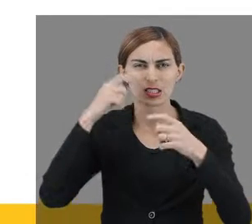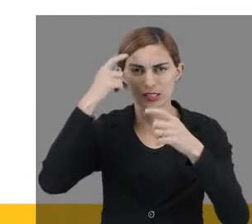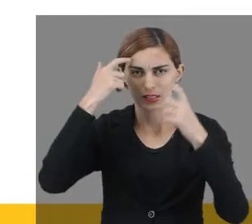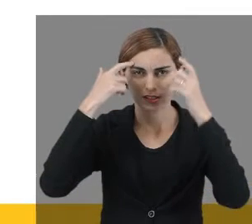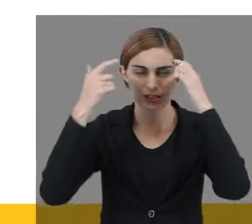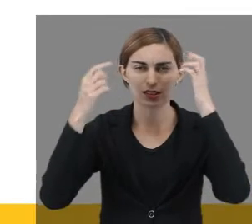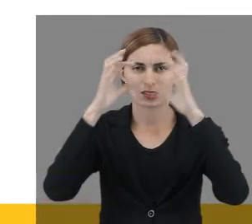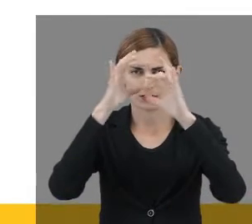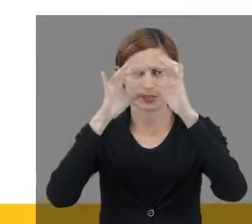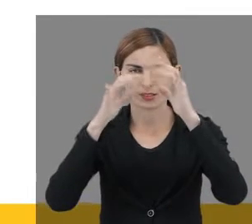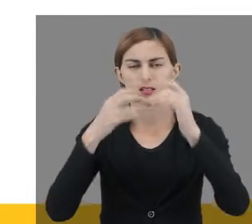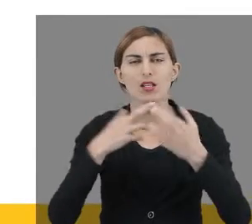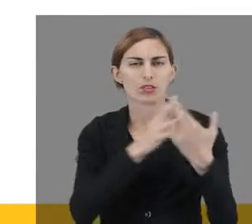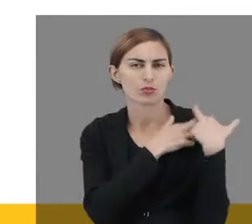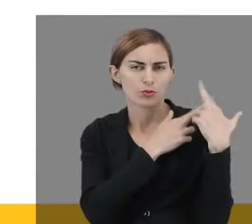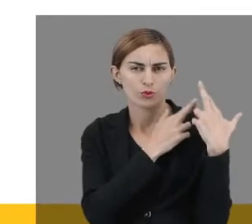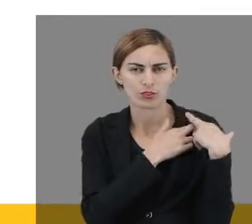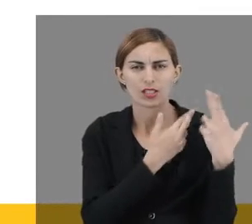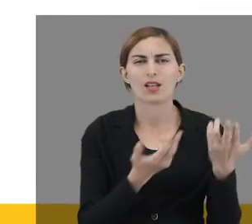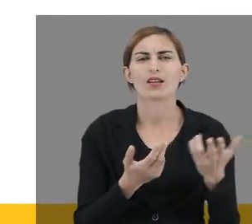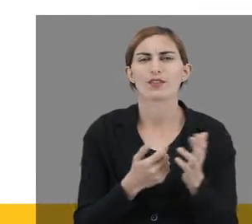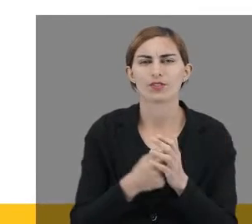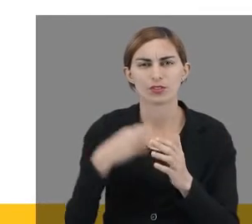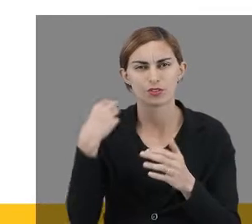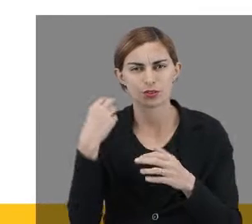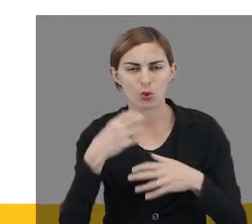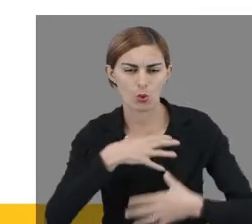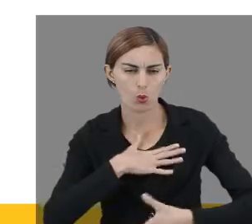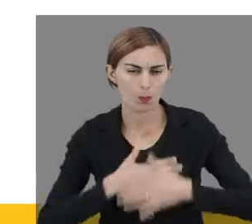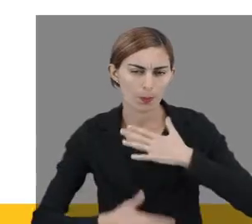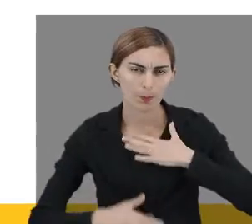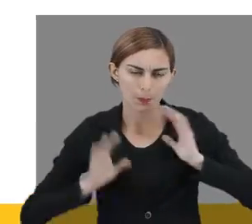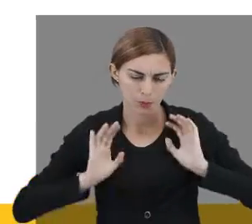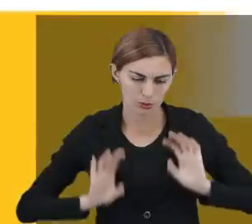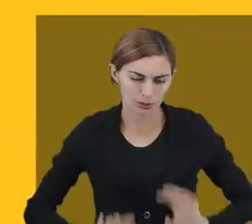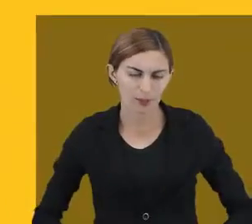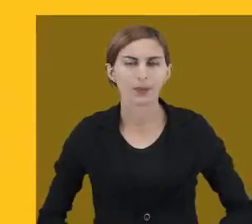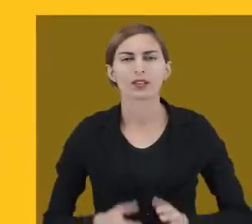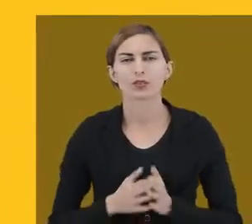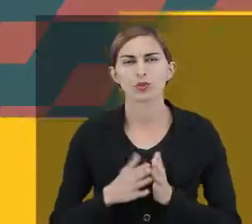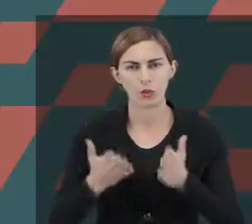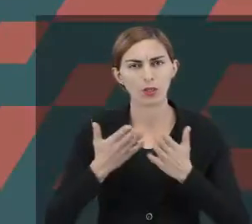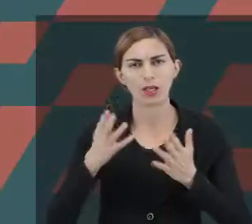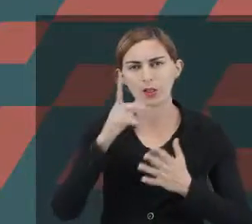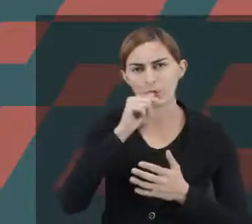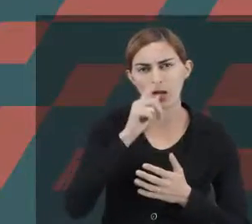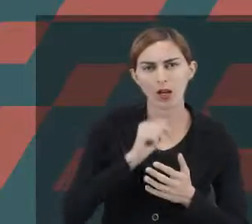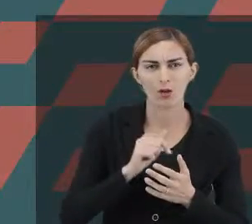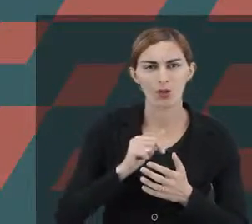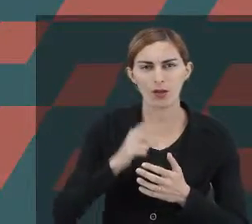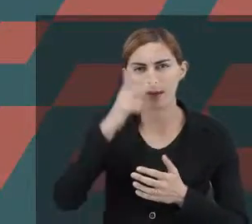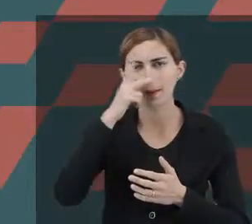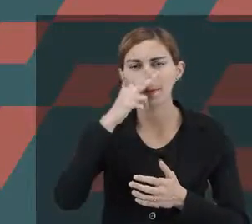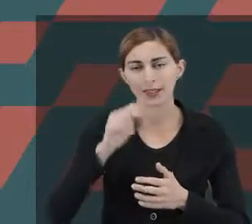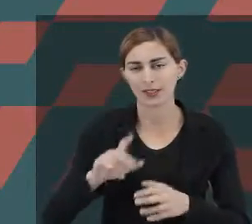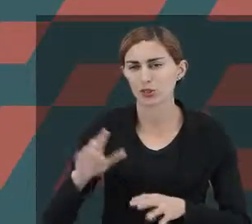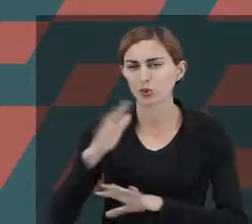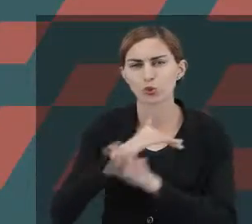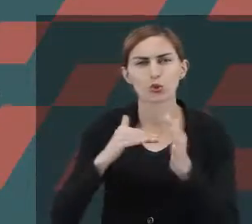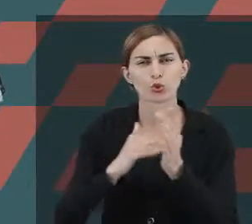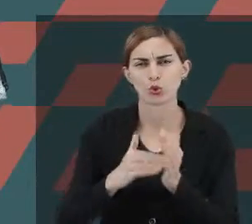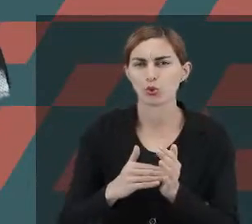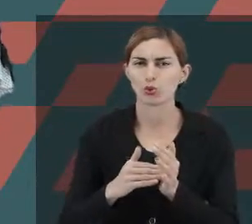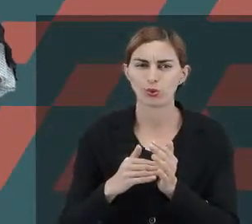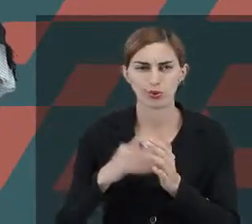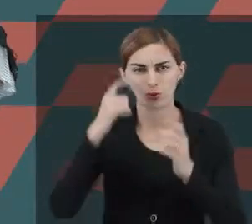sensoriais, elas são responsáveis pelas nossas saídas comportamentais. Sinta e sede, bebe água. Parece algo automático. Mas a gente